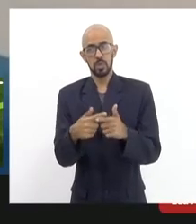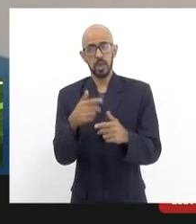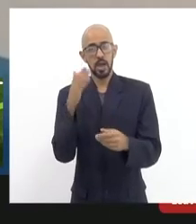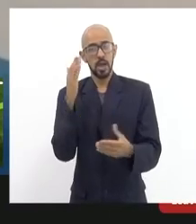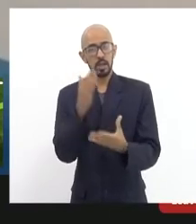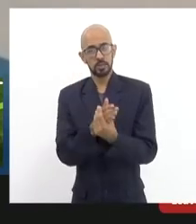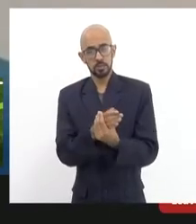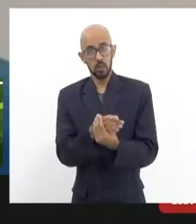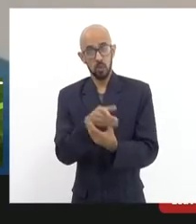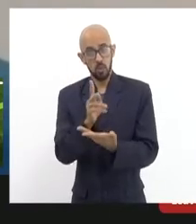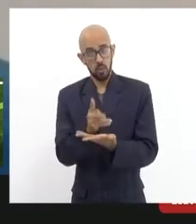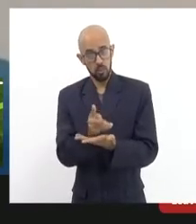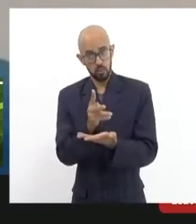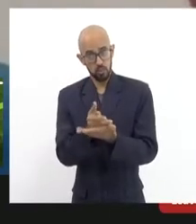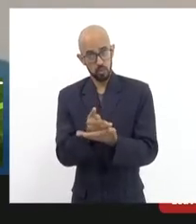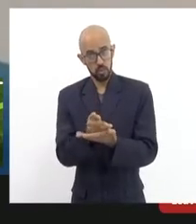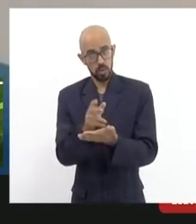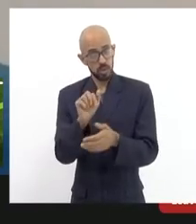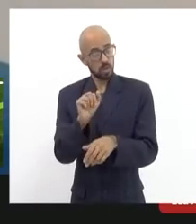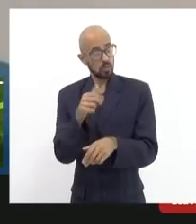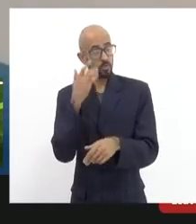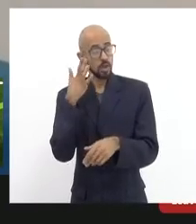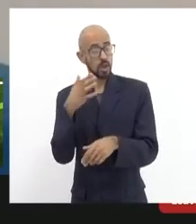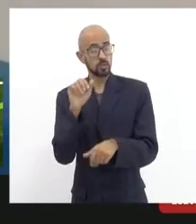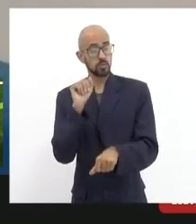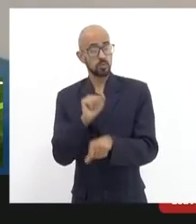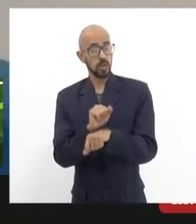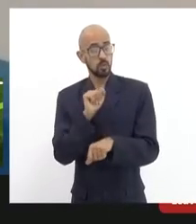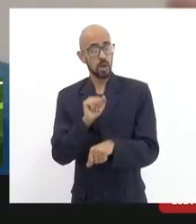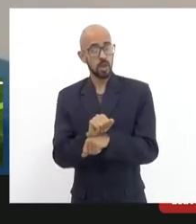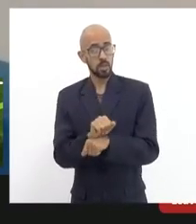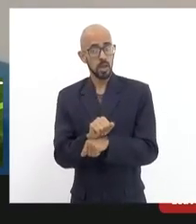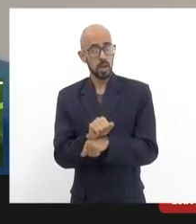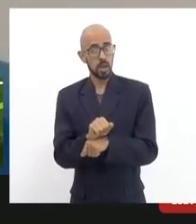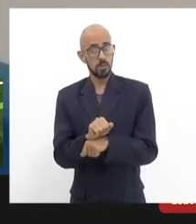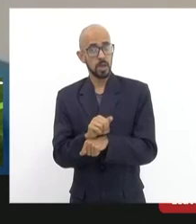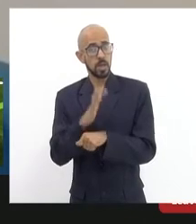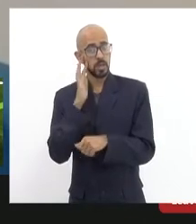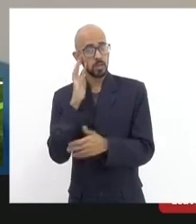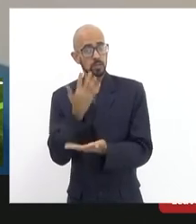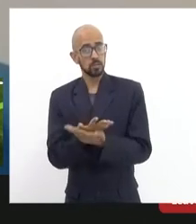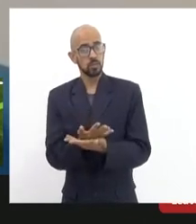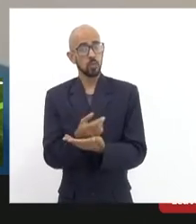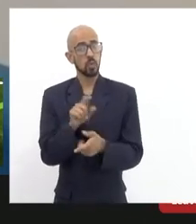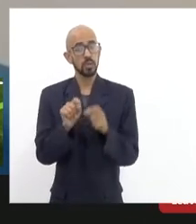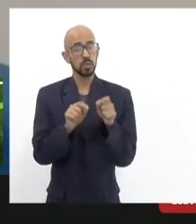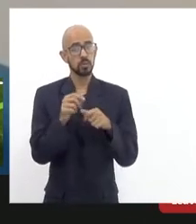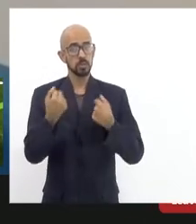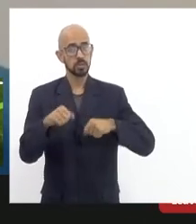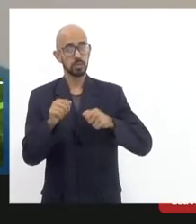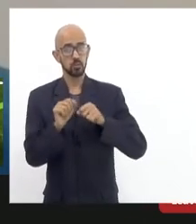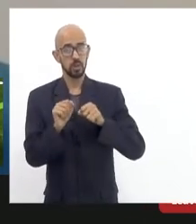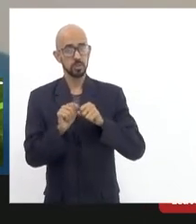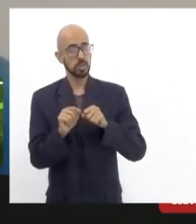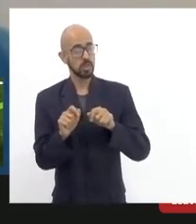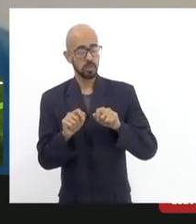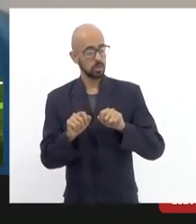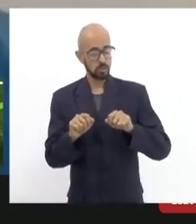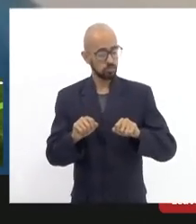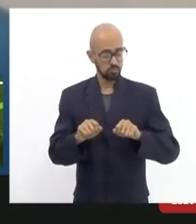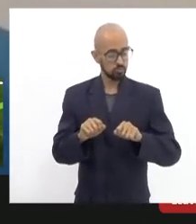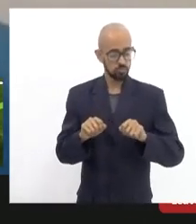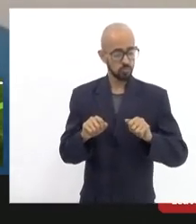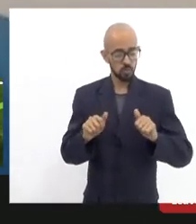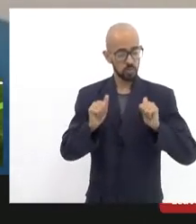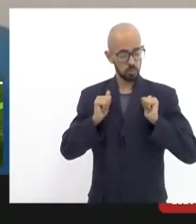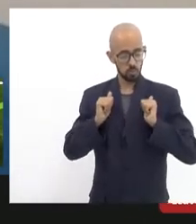fica muito cômodo o administrador aguardar que se defina o que precisa ser feito sem que se tome nenhum comando de iniciativa